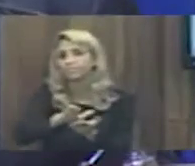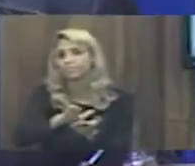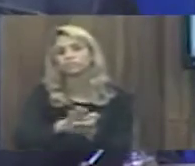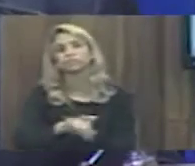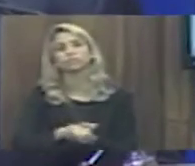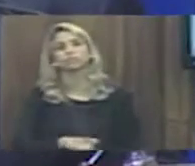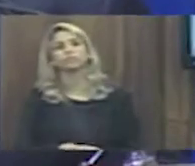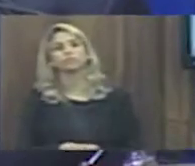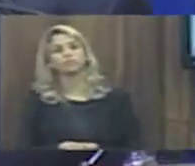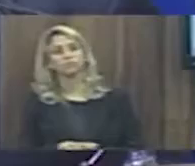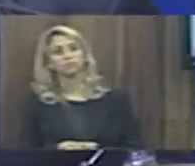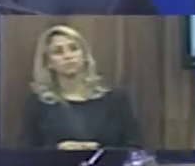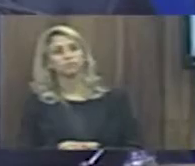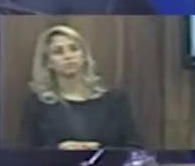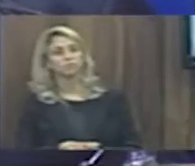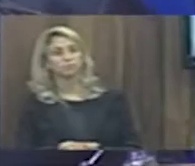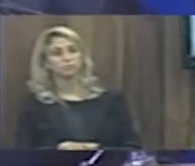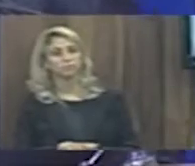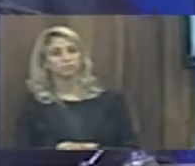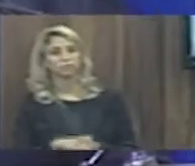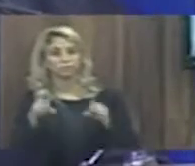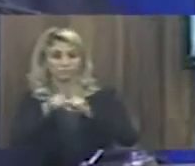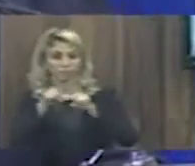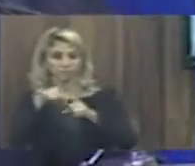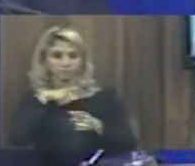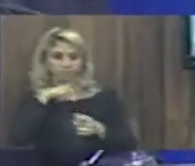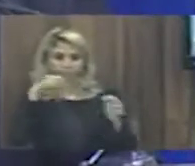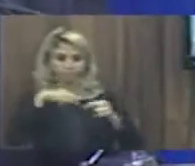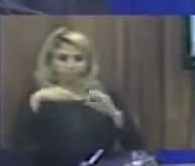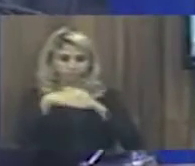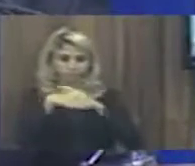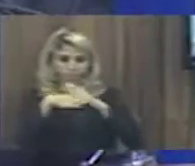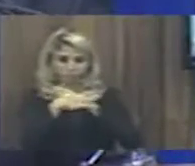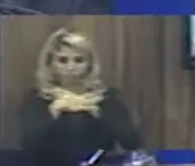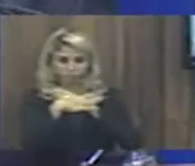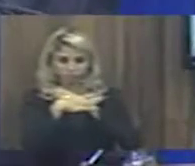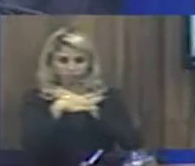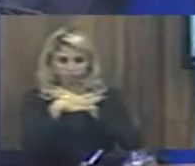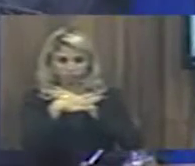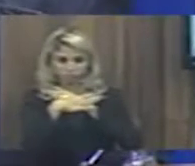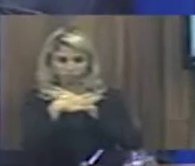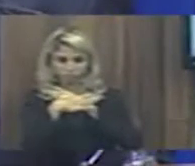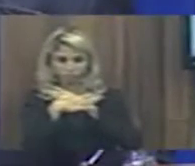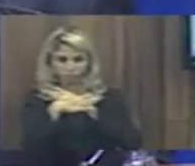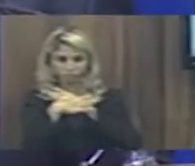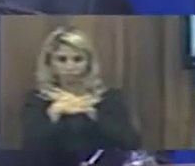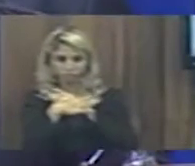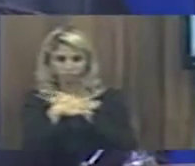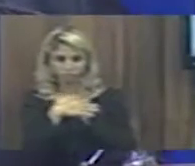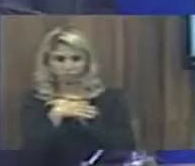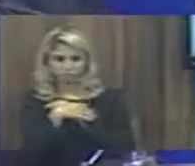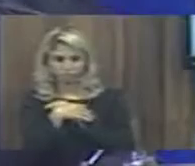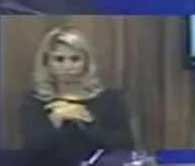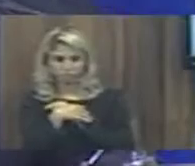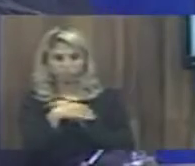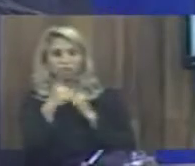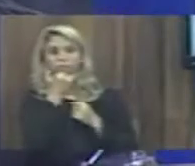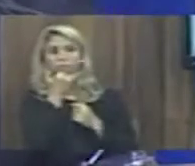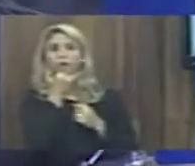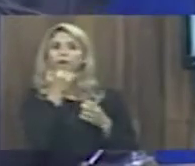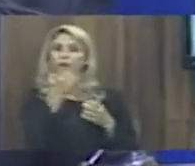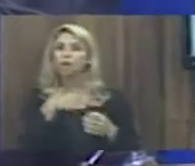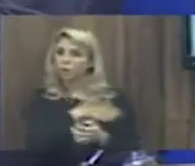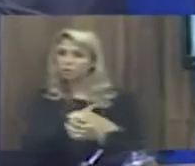casa, no prazo regimental, para convidar o senhor Cate, e peço aos senhores